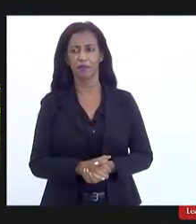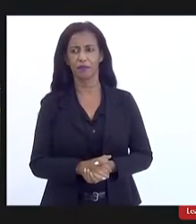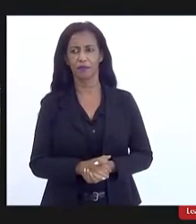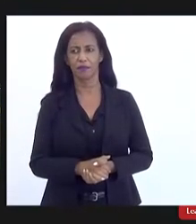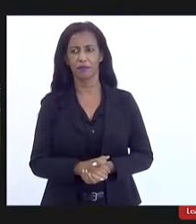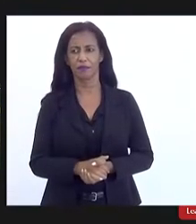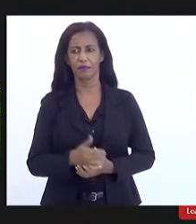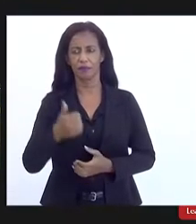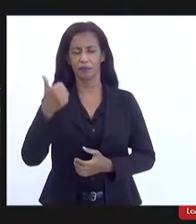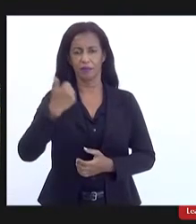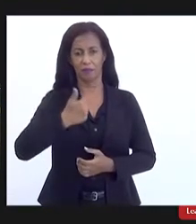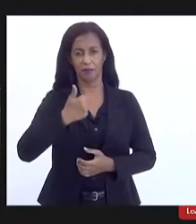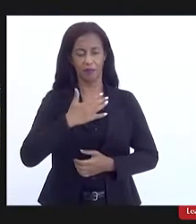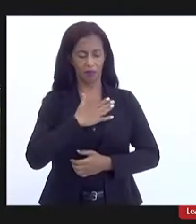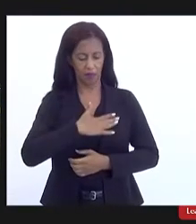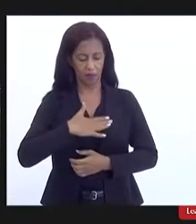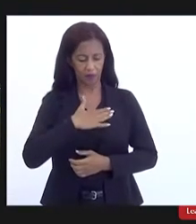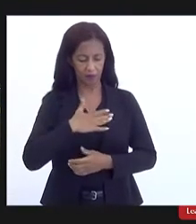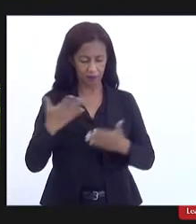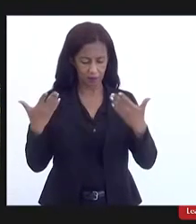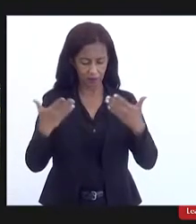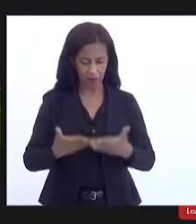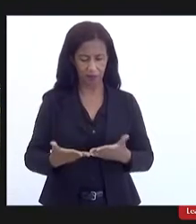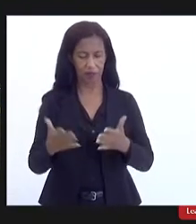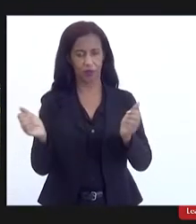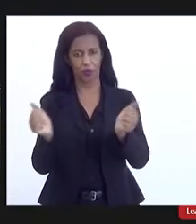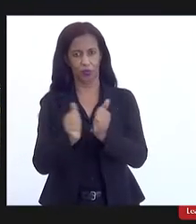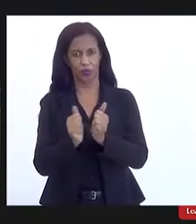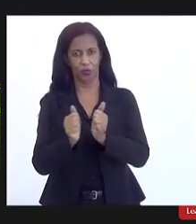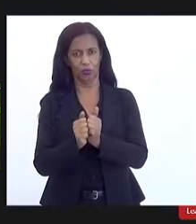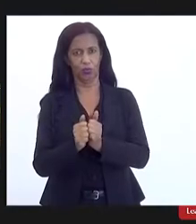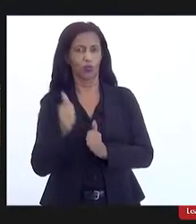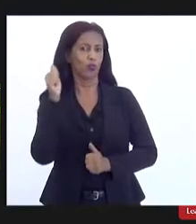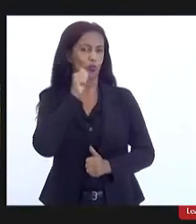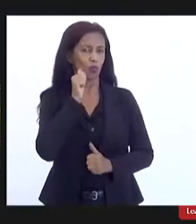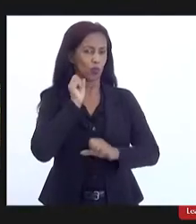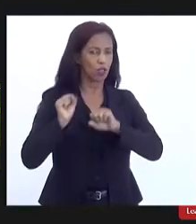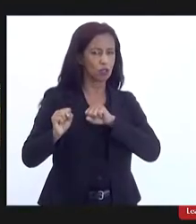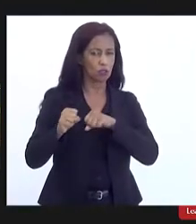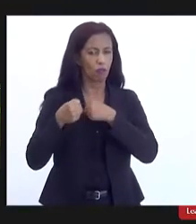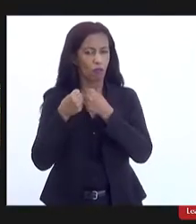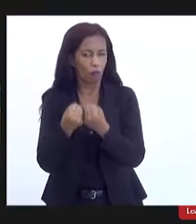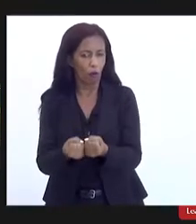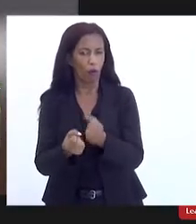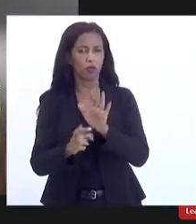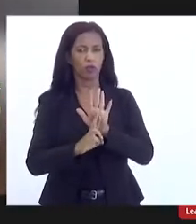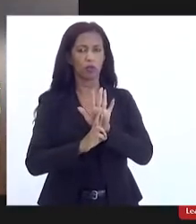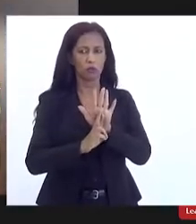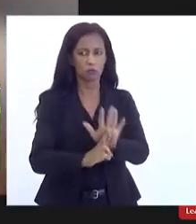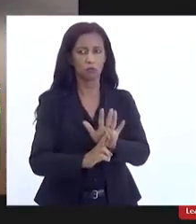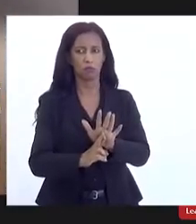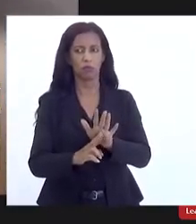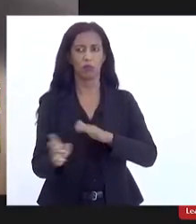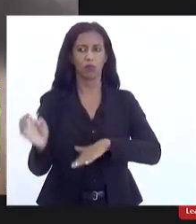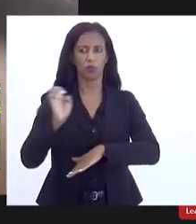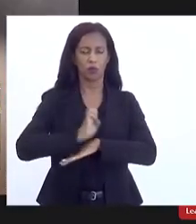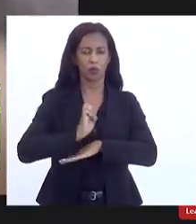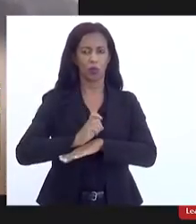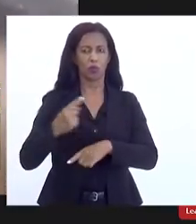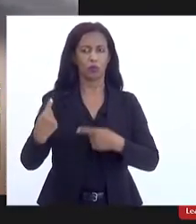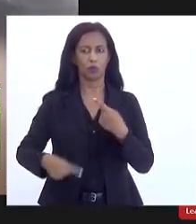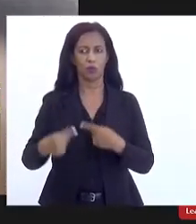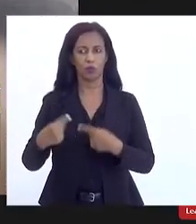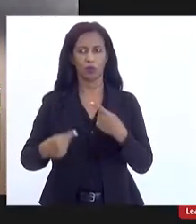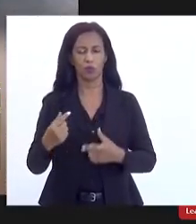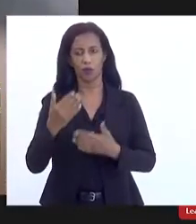primeiro assim é um prazer estar aqui com vocês com mulheres tão fortes que representam o nosso estado a nossa política